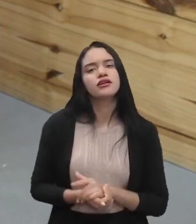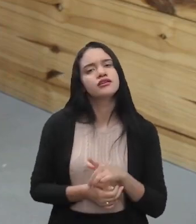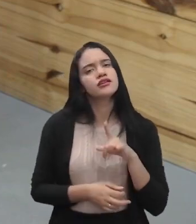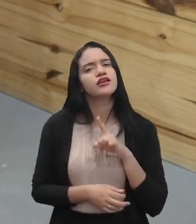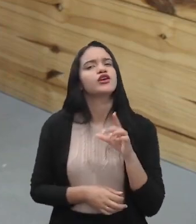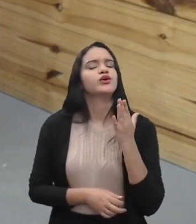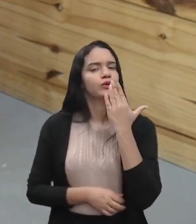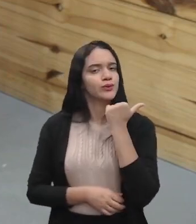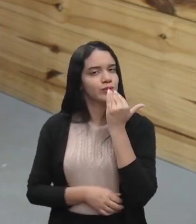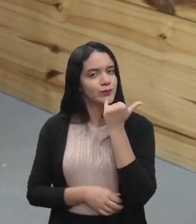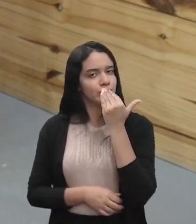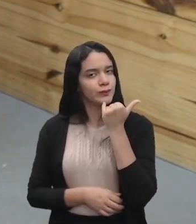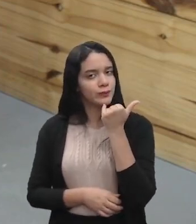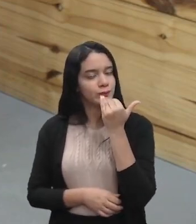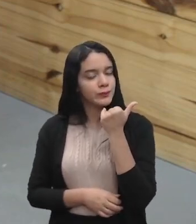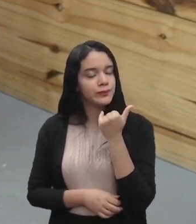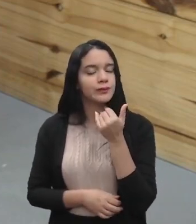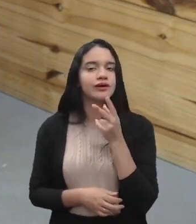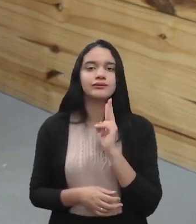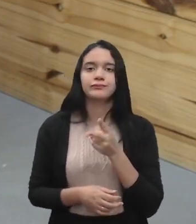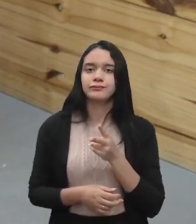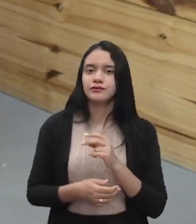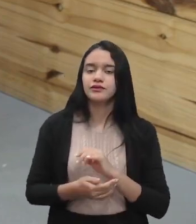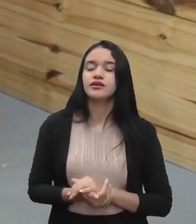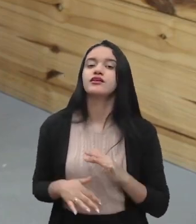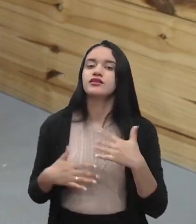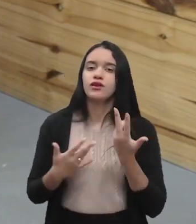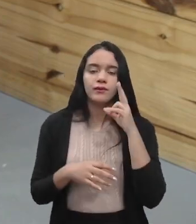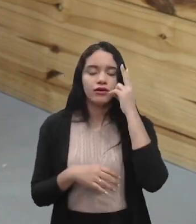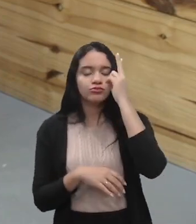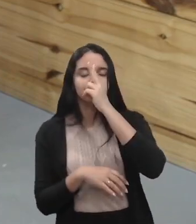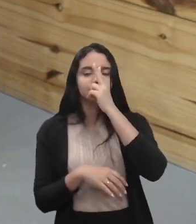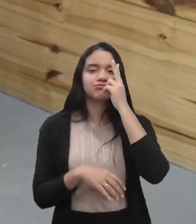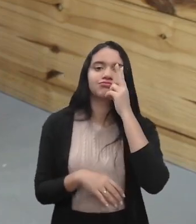alimentar de tempo em tempo, aí para não passar mal.